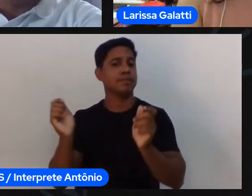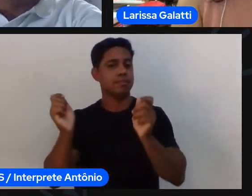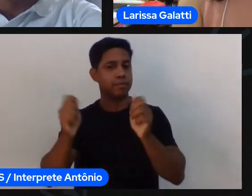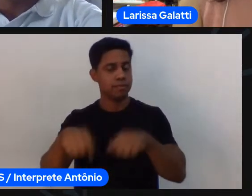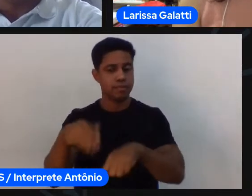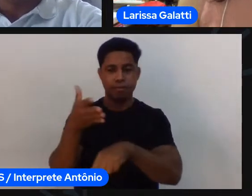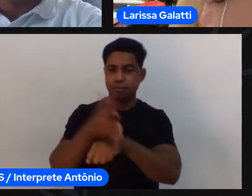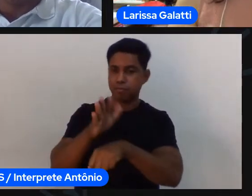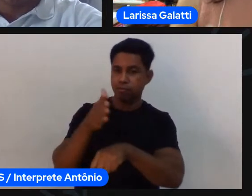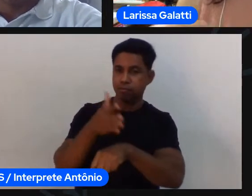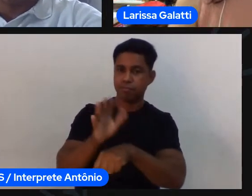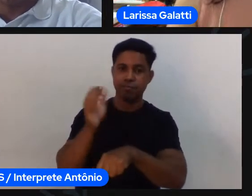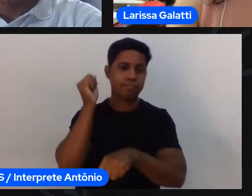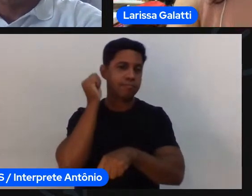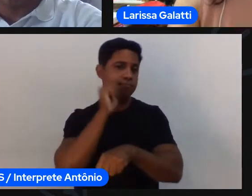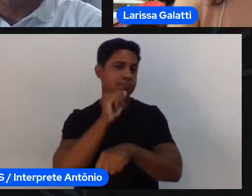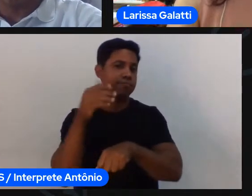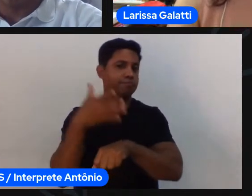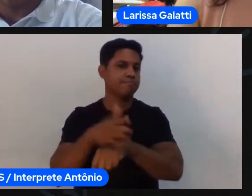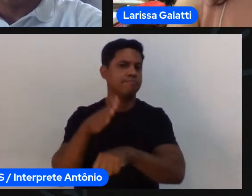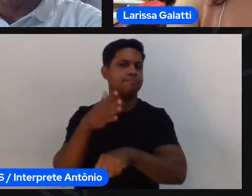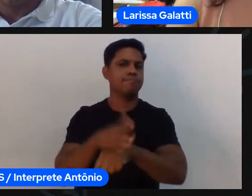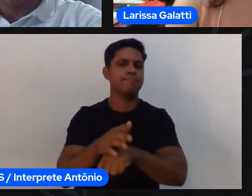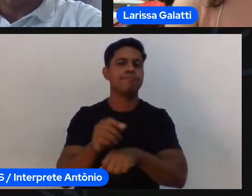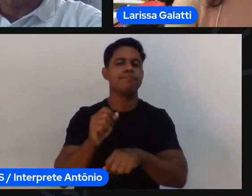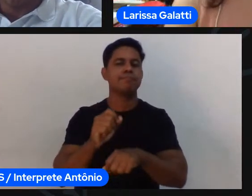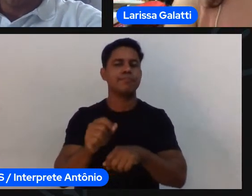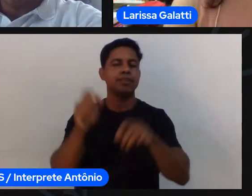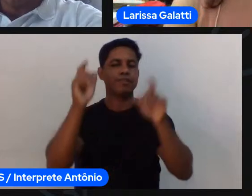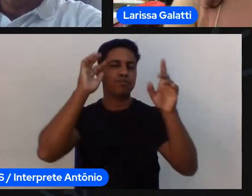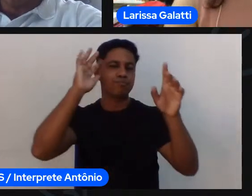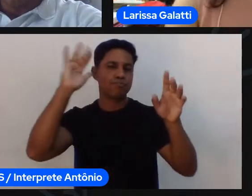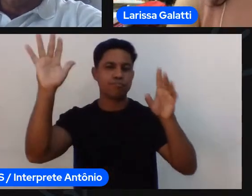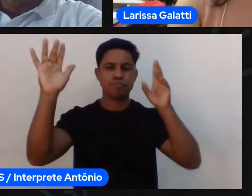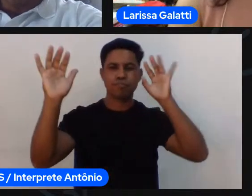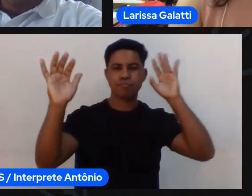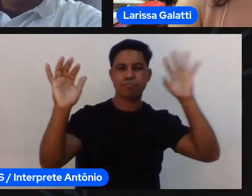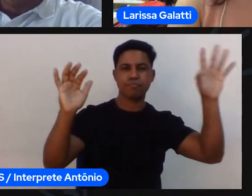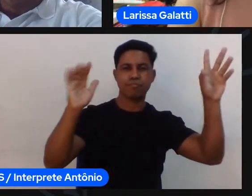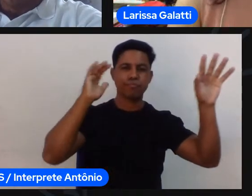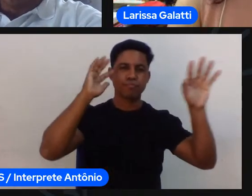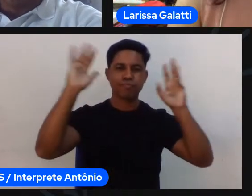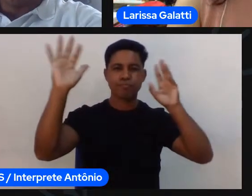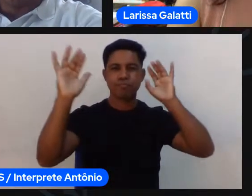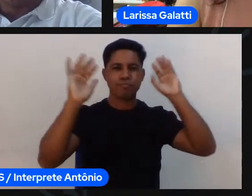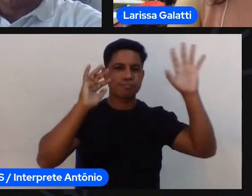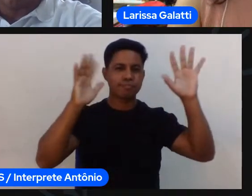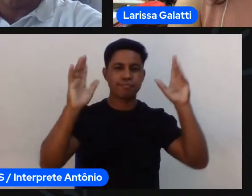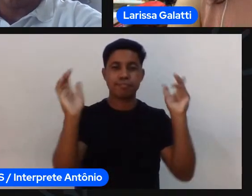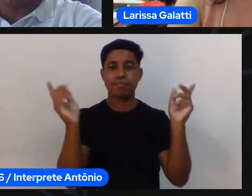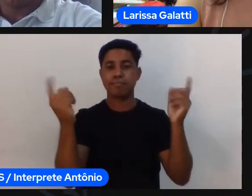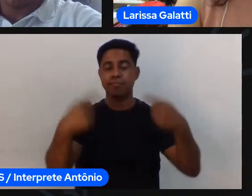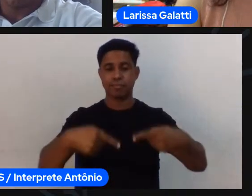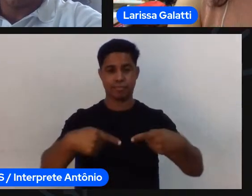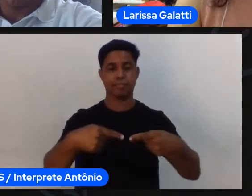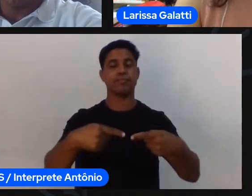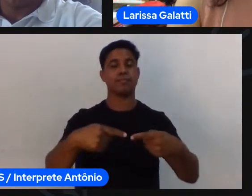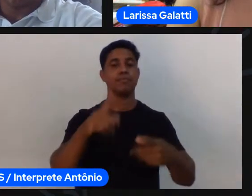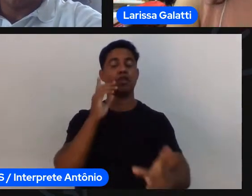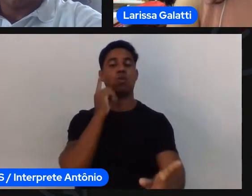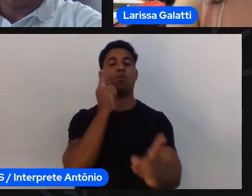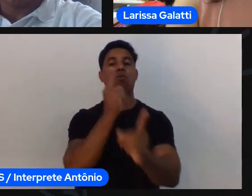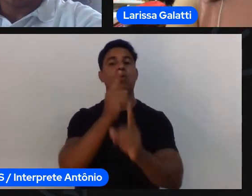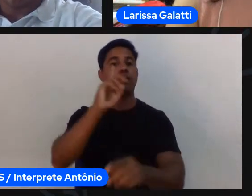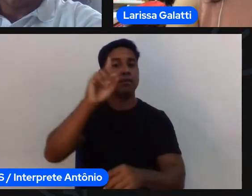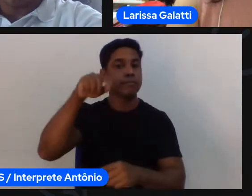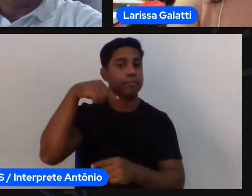simulado mas que fizessem refletir sobre os desafios que eles vão encontrar depois e relacionar muito isso também com as experiências do estágio